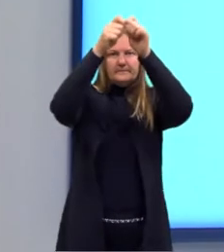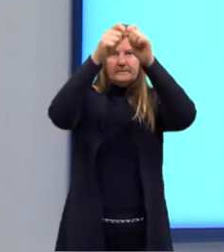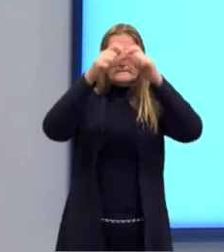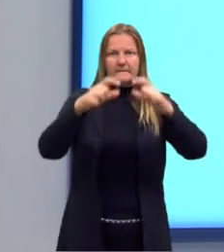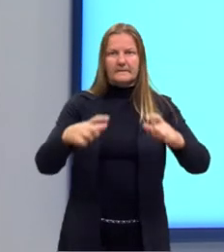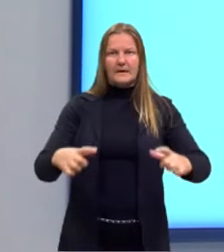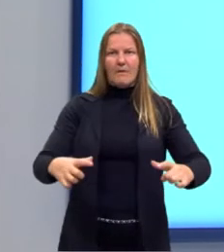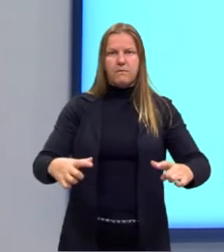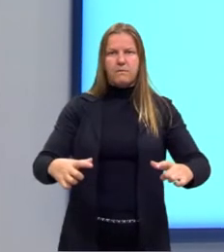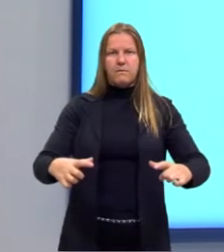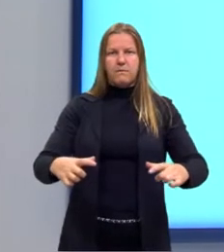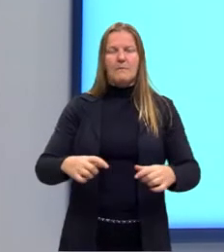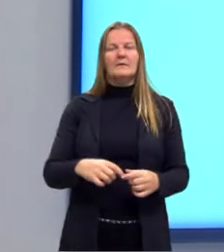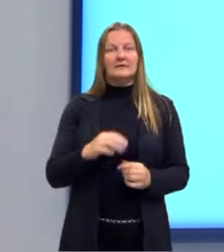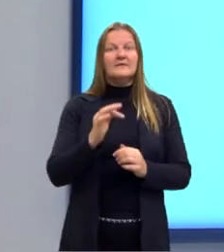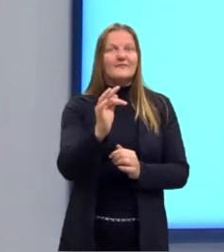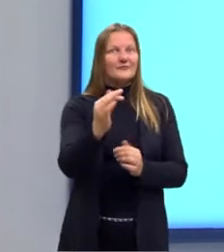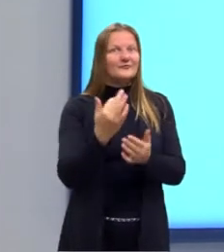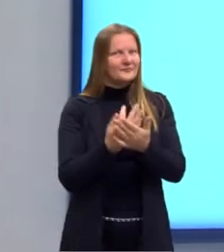pouco mais para frente.